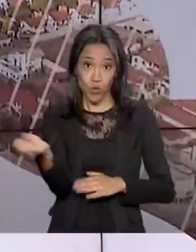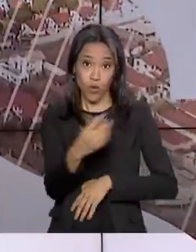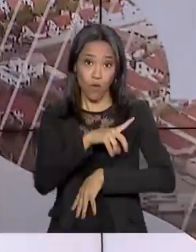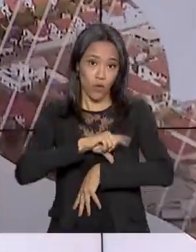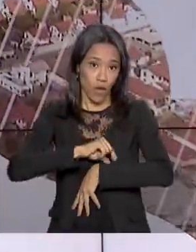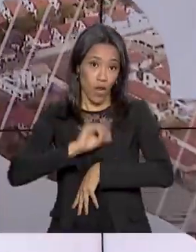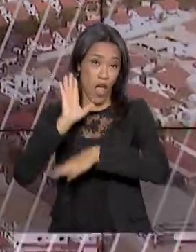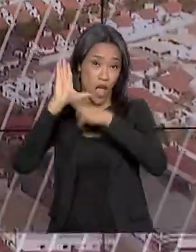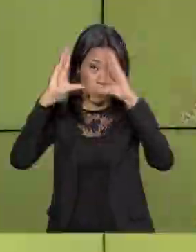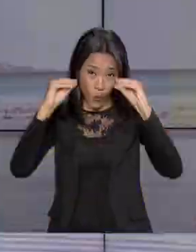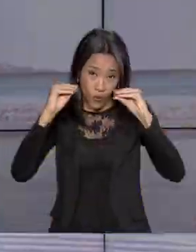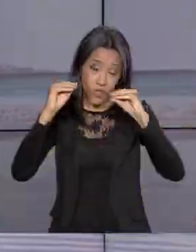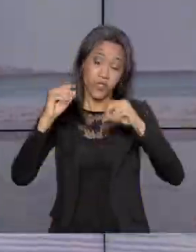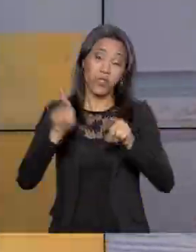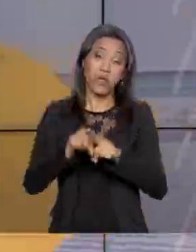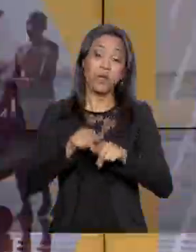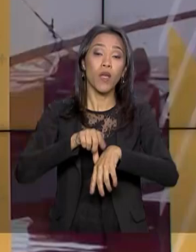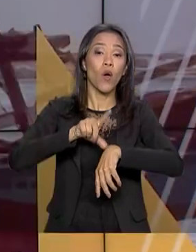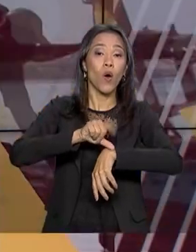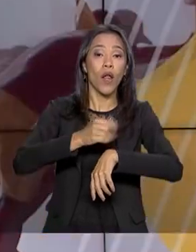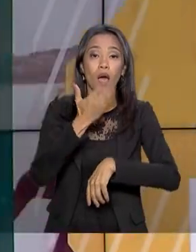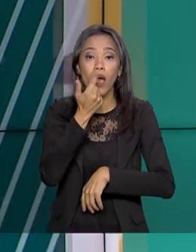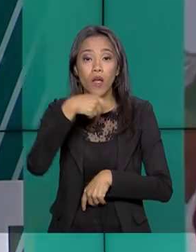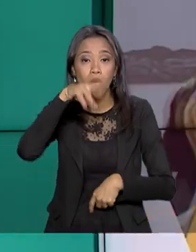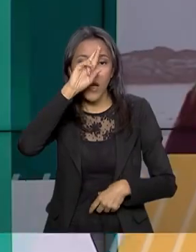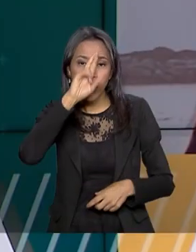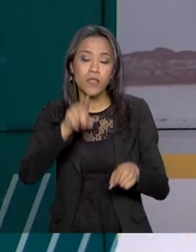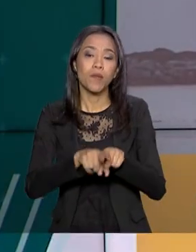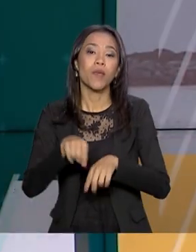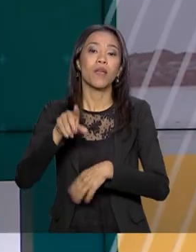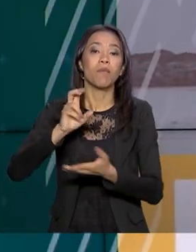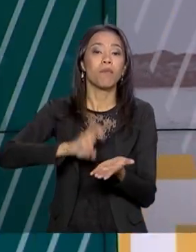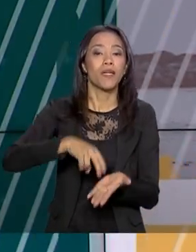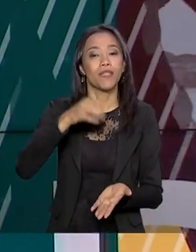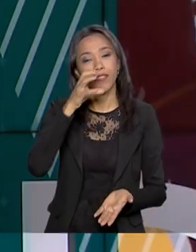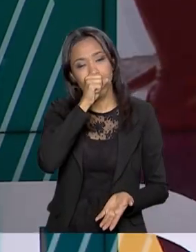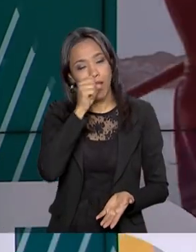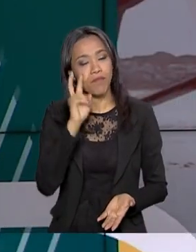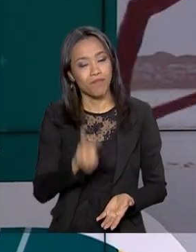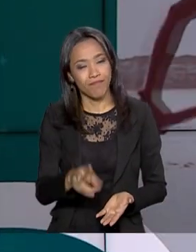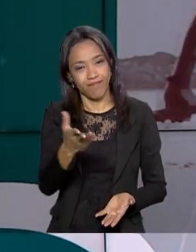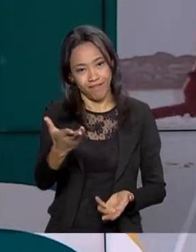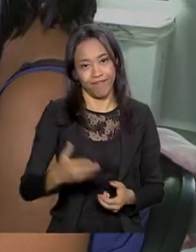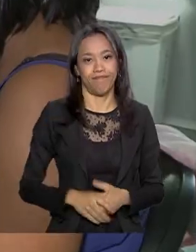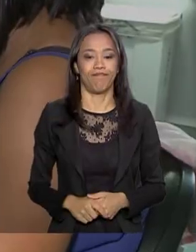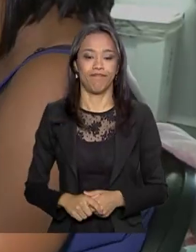o período da noite, a hora do almoço e as manhãs de sábado. É o programa Saúde na Hora.